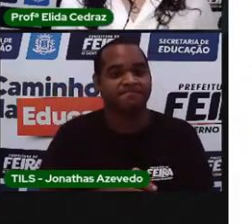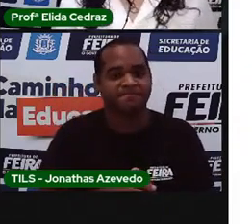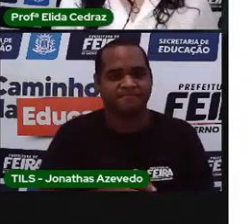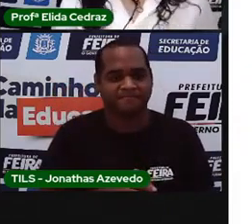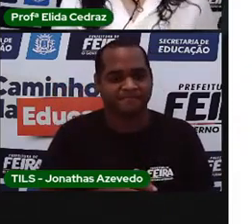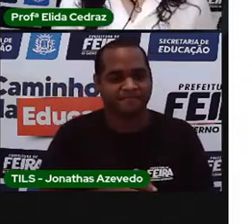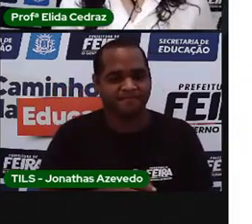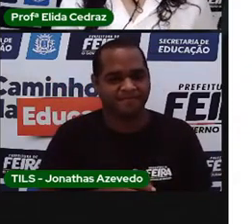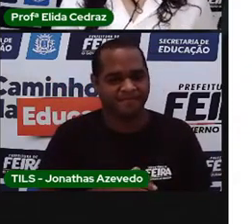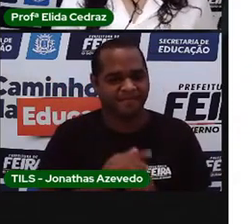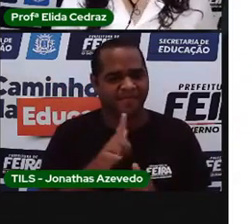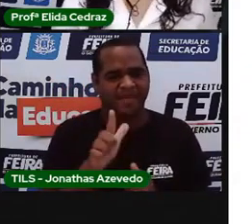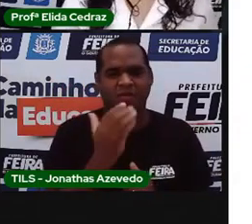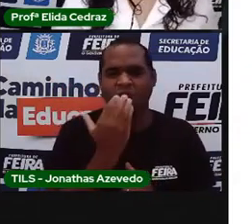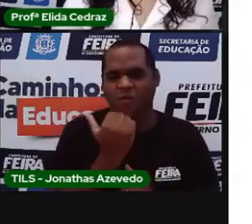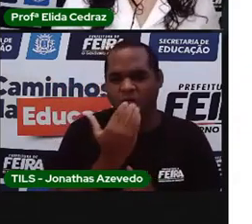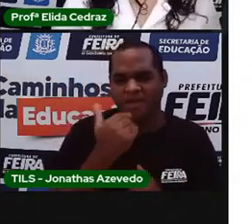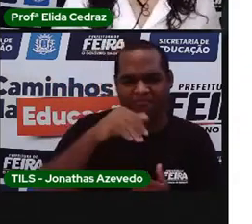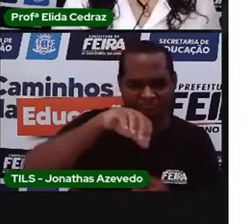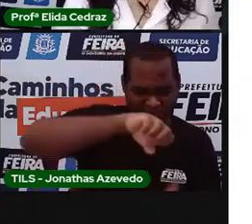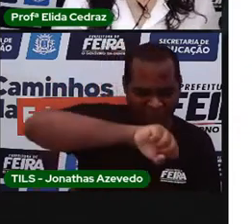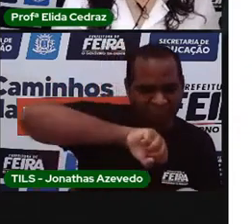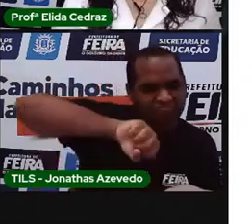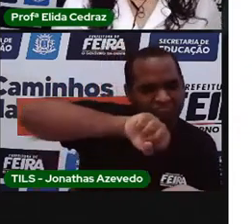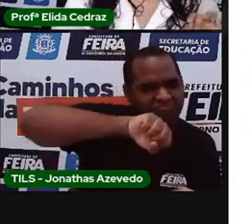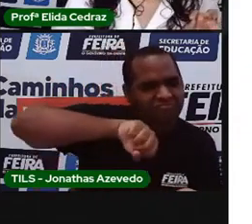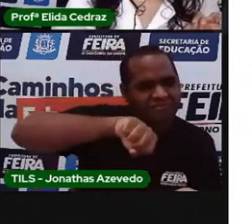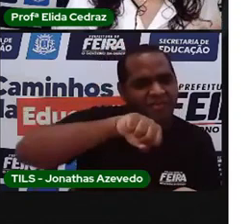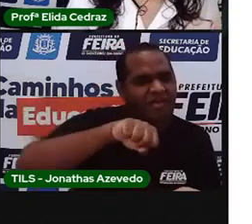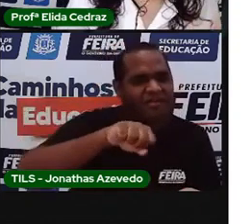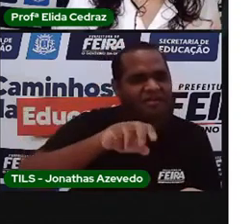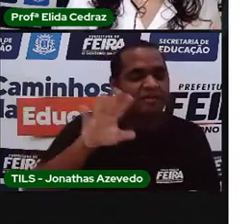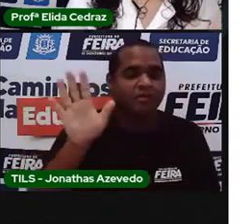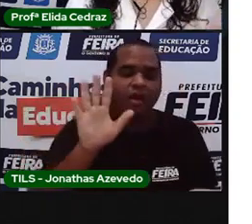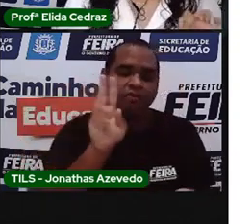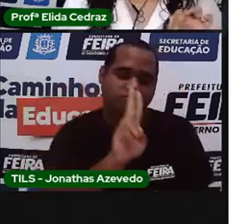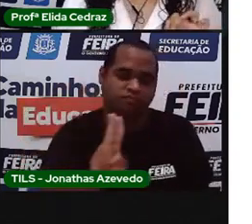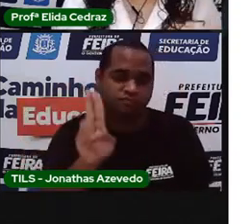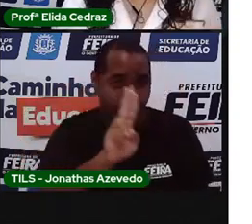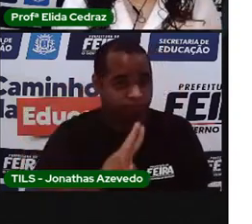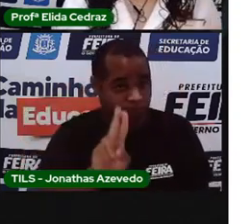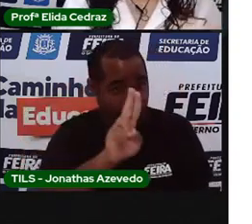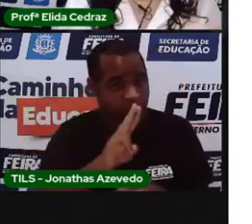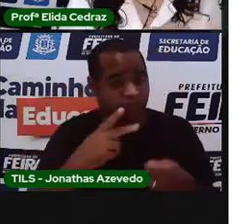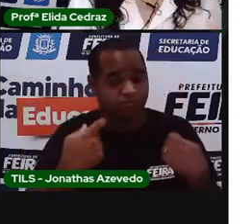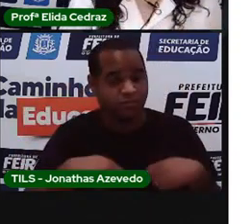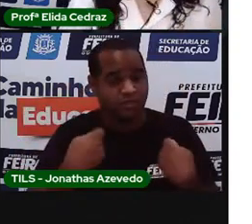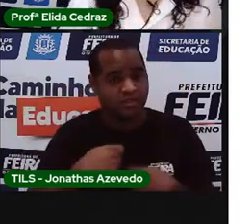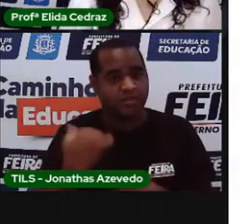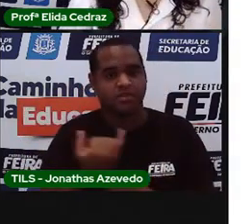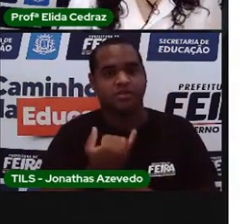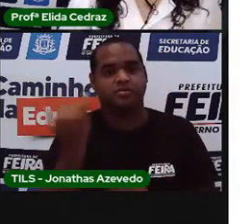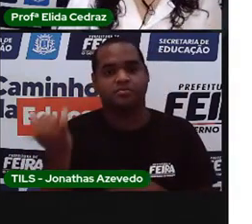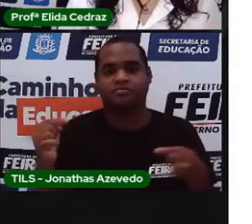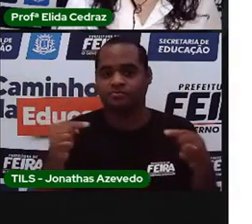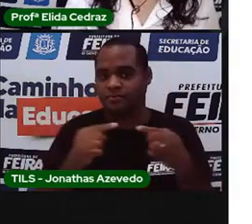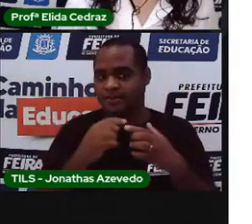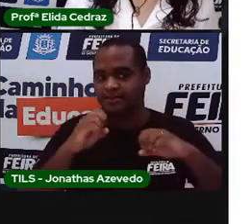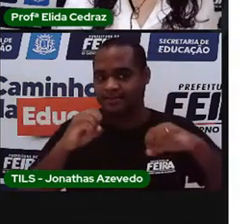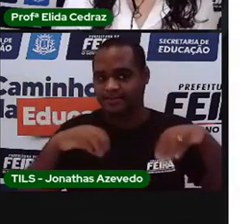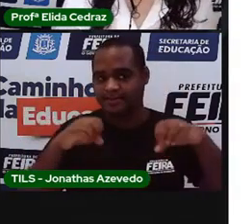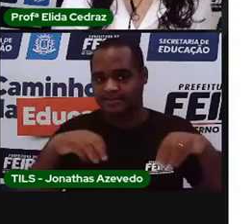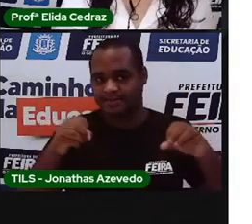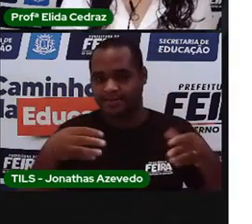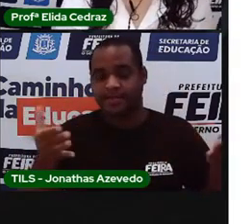Ai, pró, vai fazer comida com detergente? Não. Nós vamos utilizar o detergente para essa atividade.